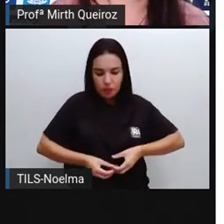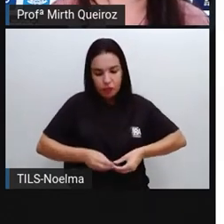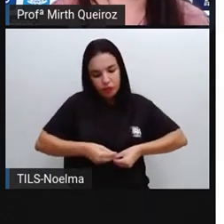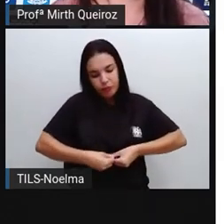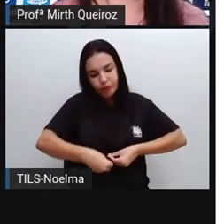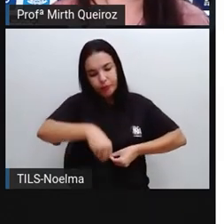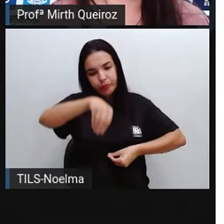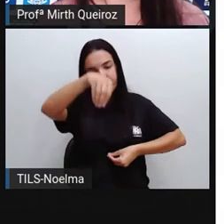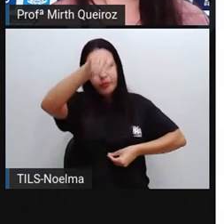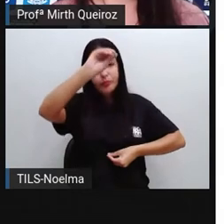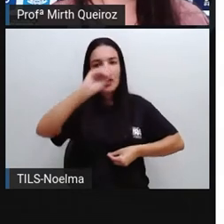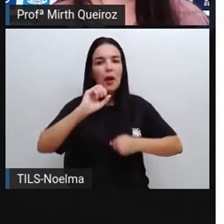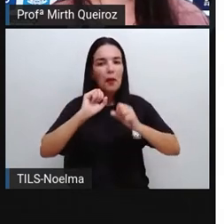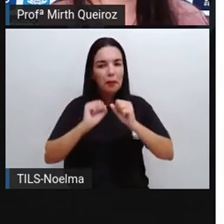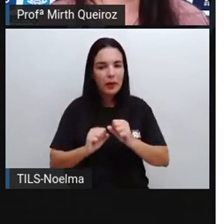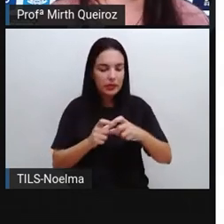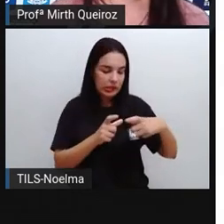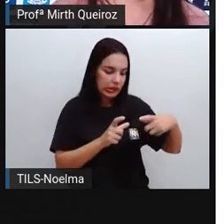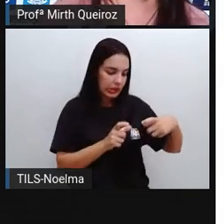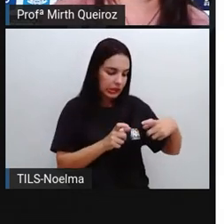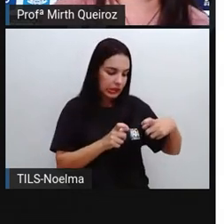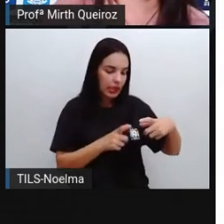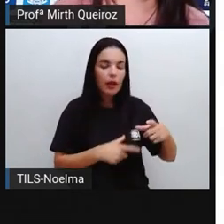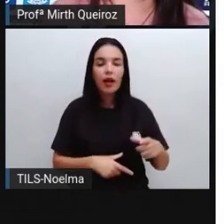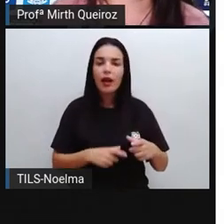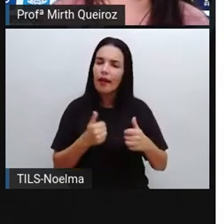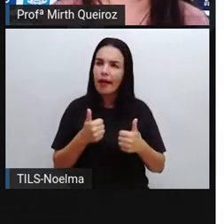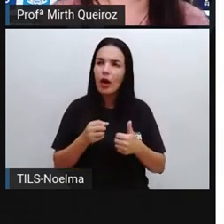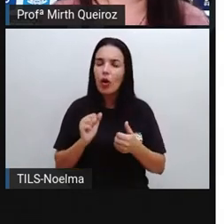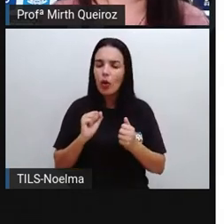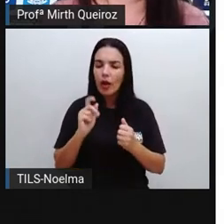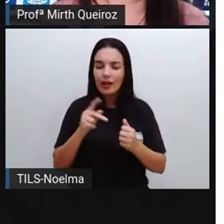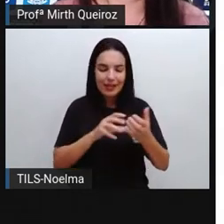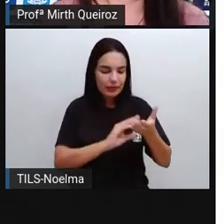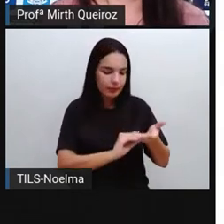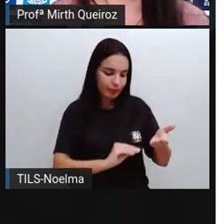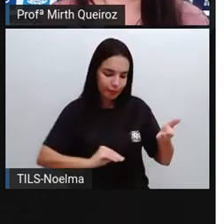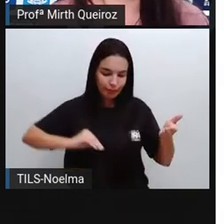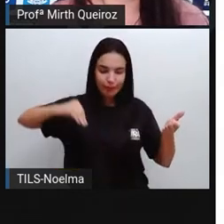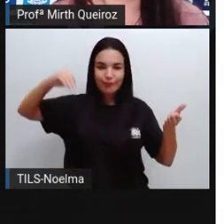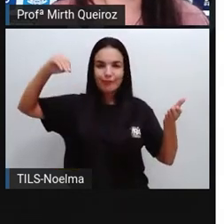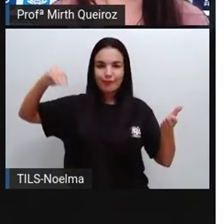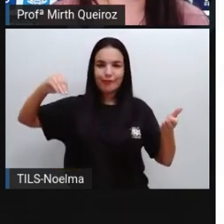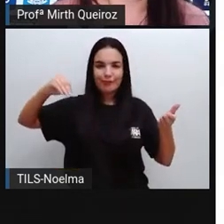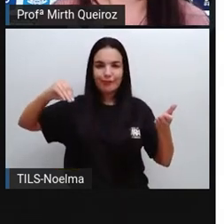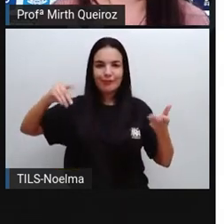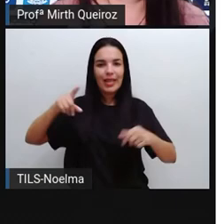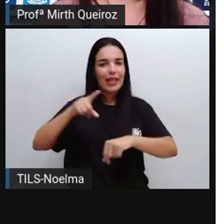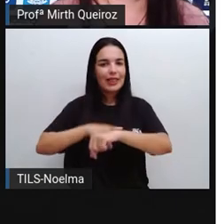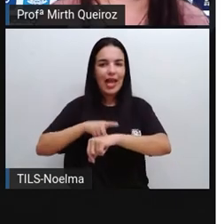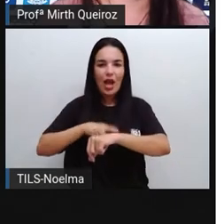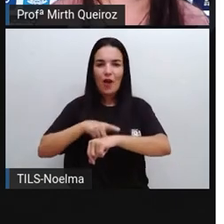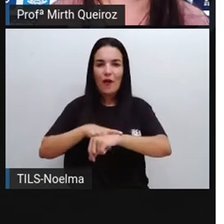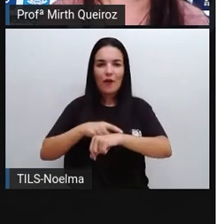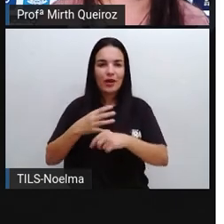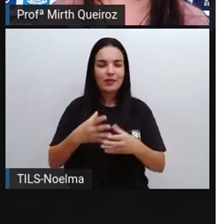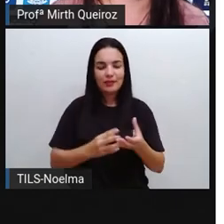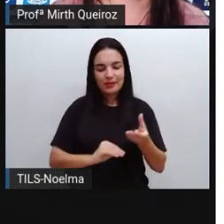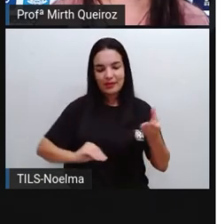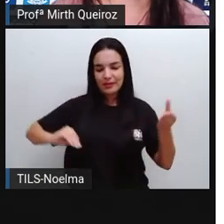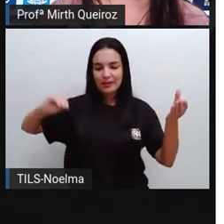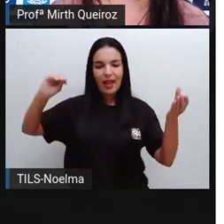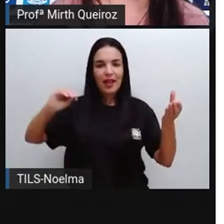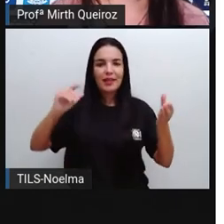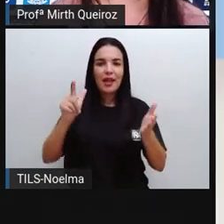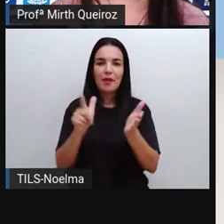portáteis, né? Então, utiliza-se o smartphone e essas impressoras portáteis e ao realizar a leitura, já se imprime aí